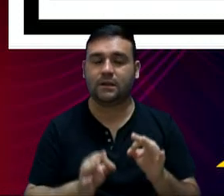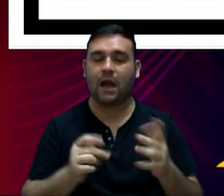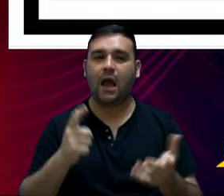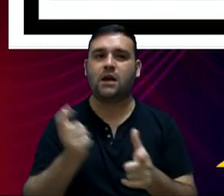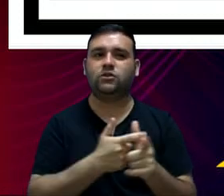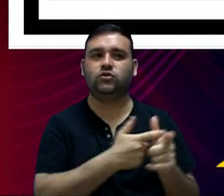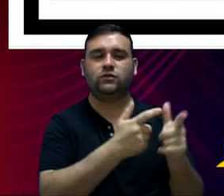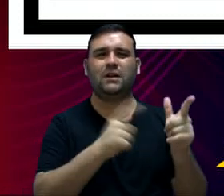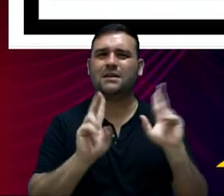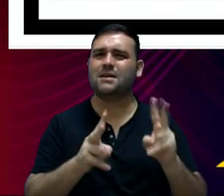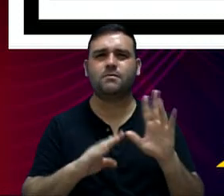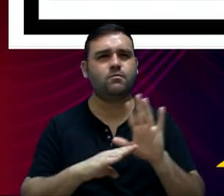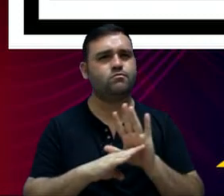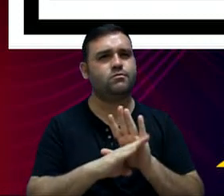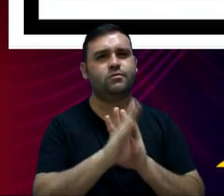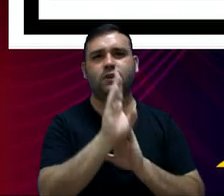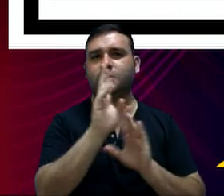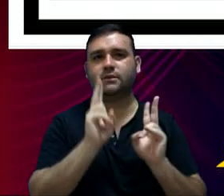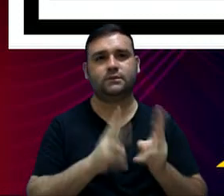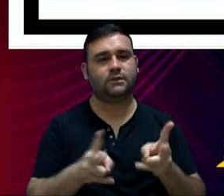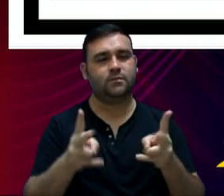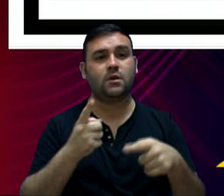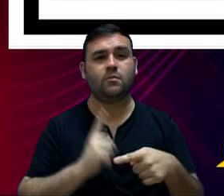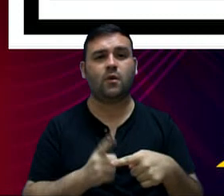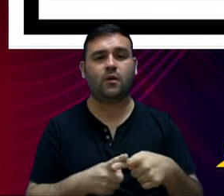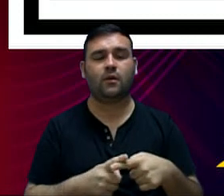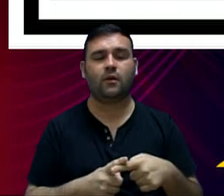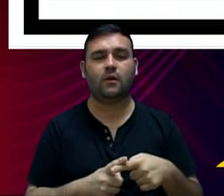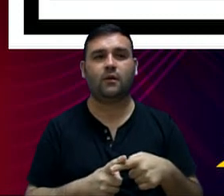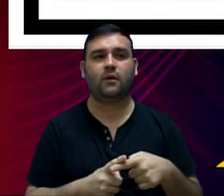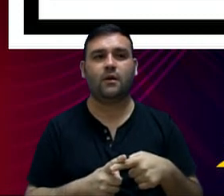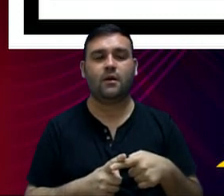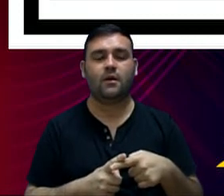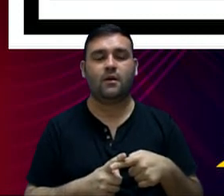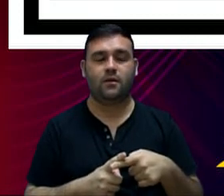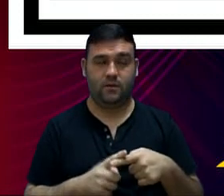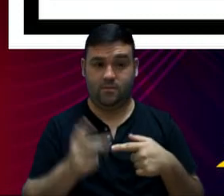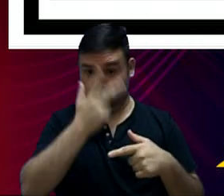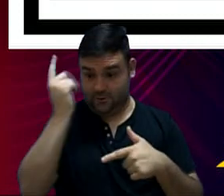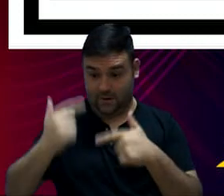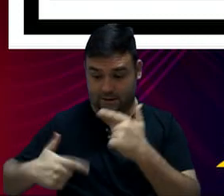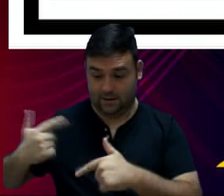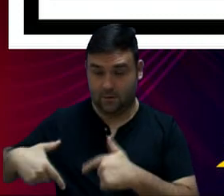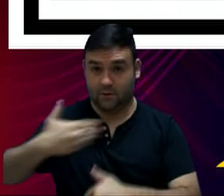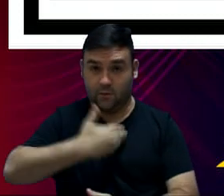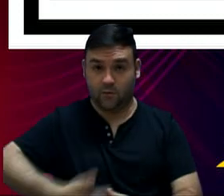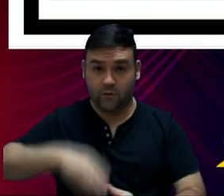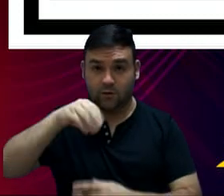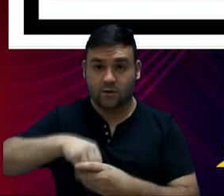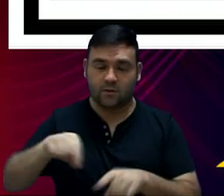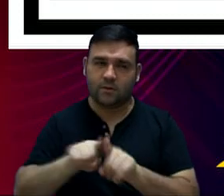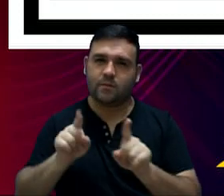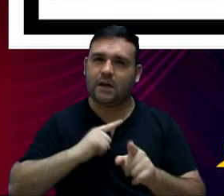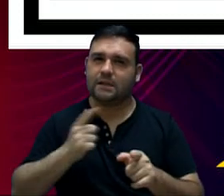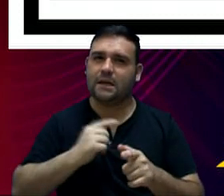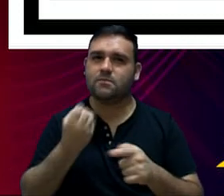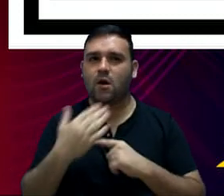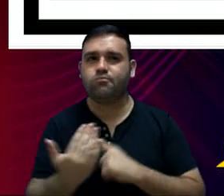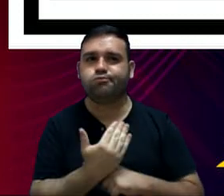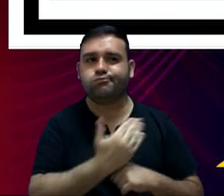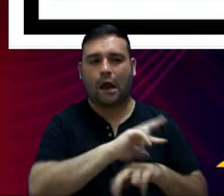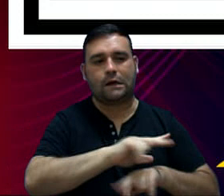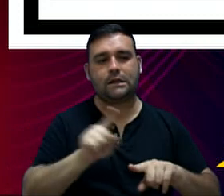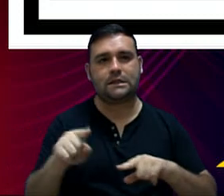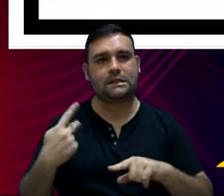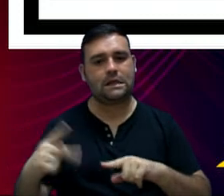cresce de forma vegetativa, até porque o funcionalismo tem direito e adquirem vários benefícios no decorrer